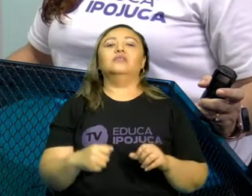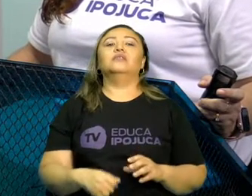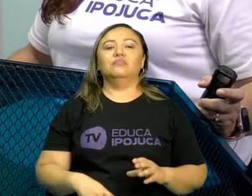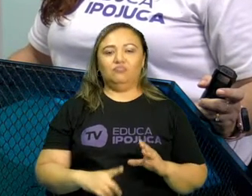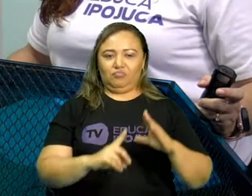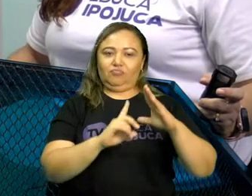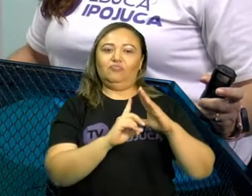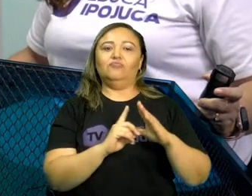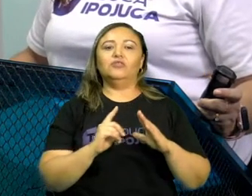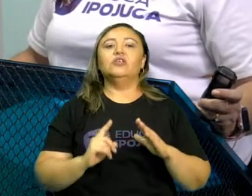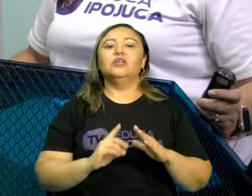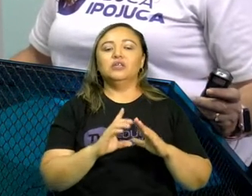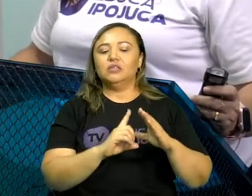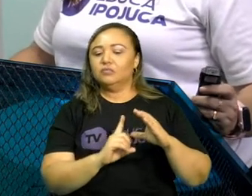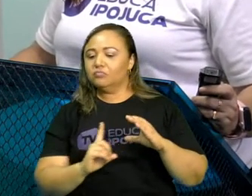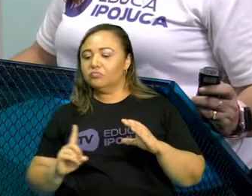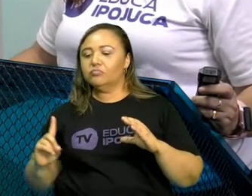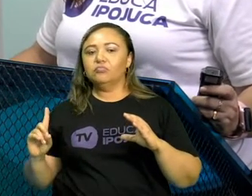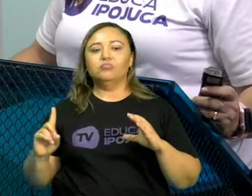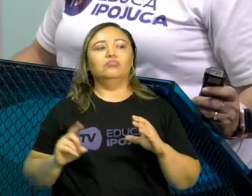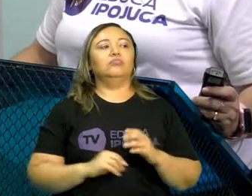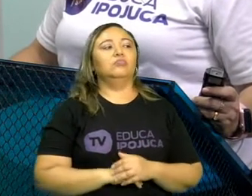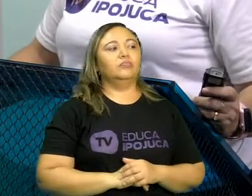é muito importante.